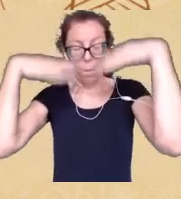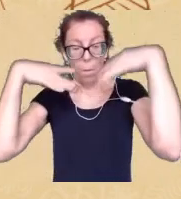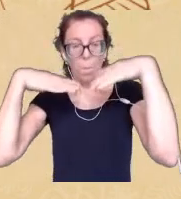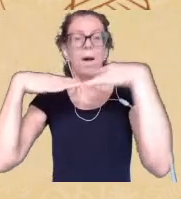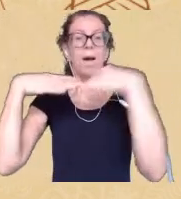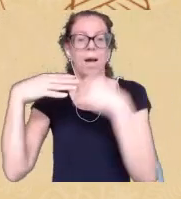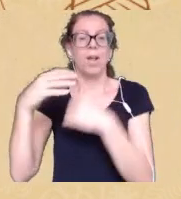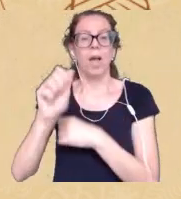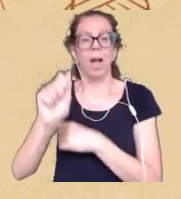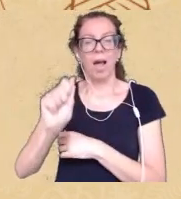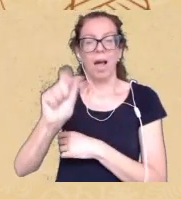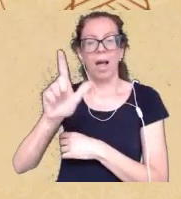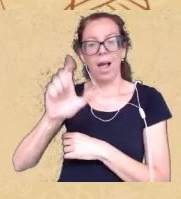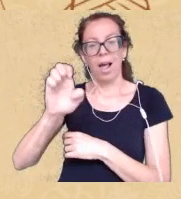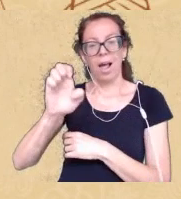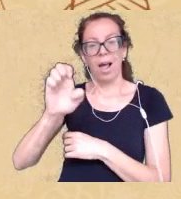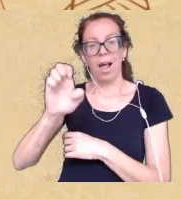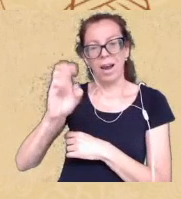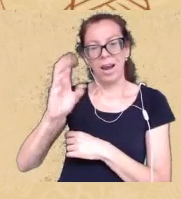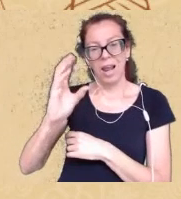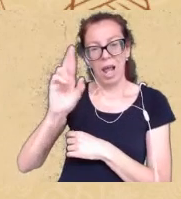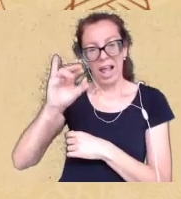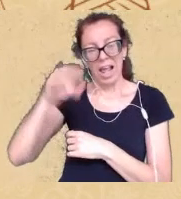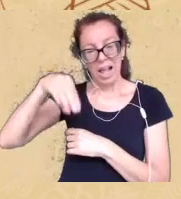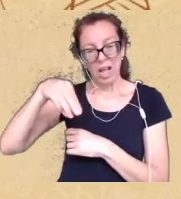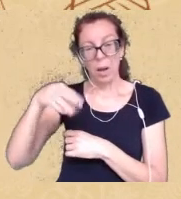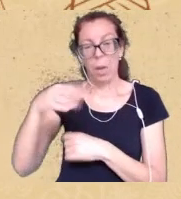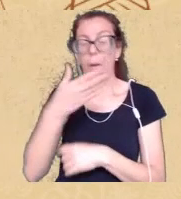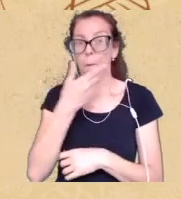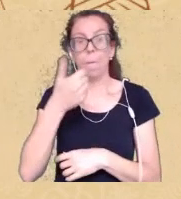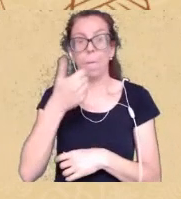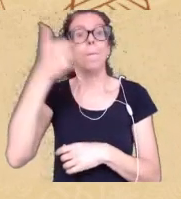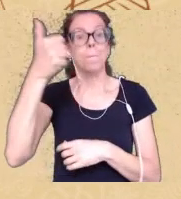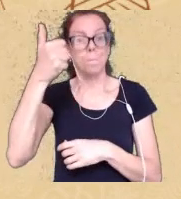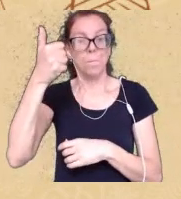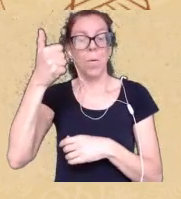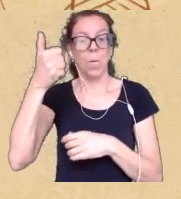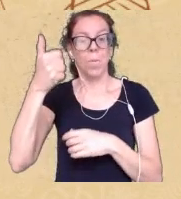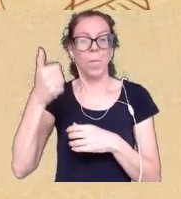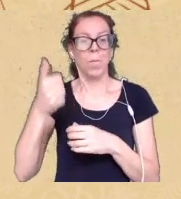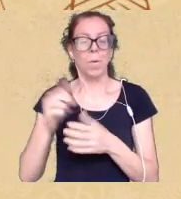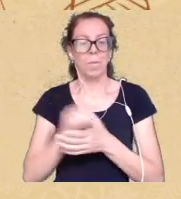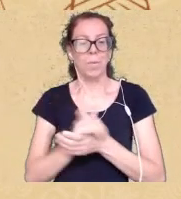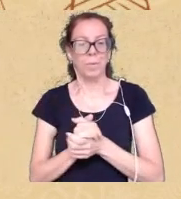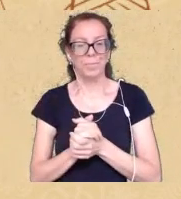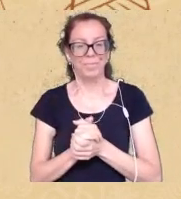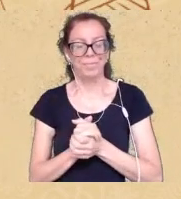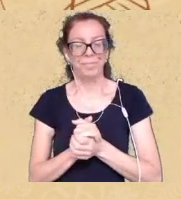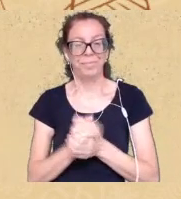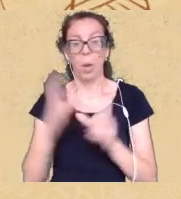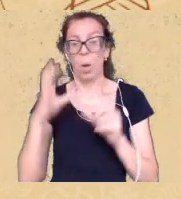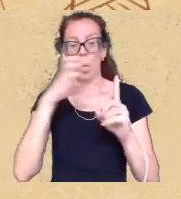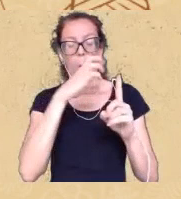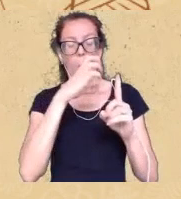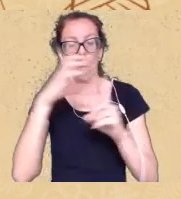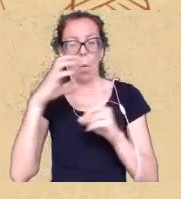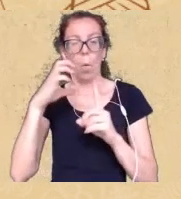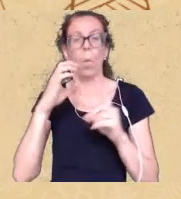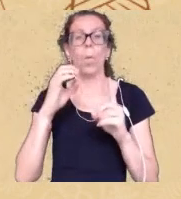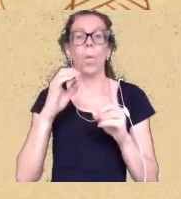vai ser maravilhoso para você poder sair desse lugar da influência né eu vou dizer